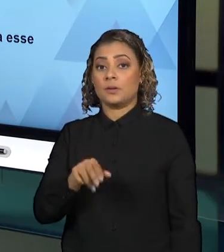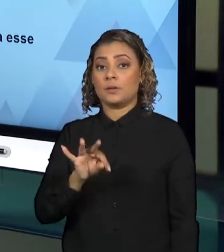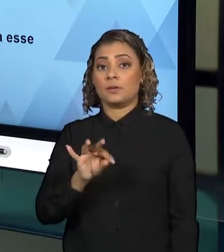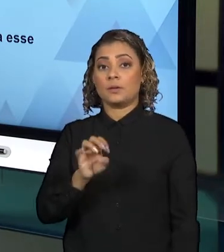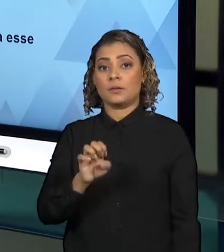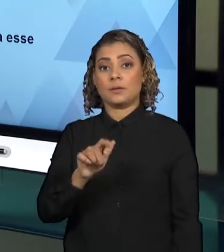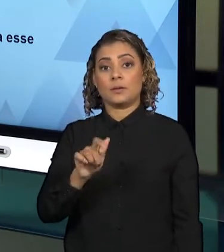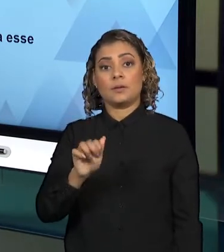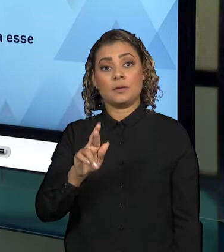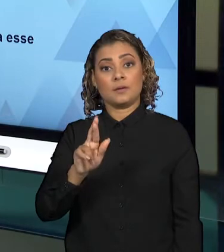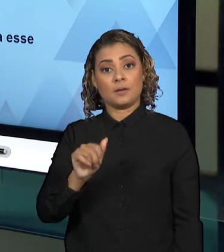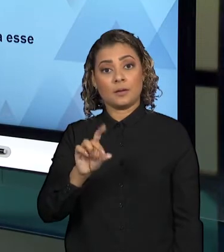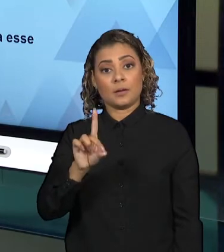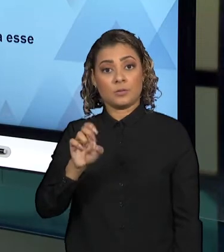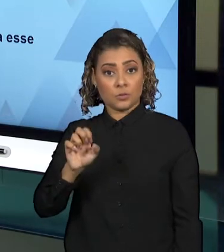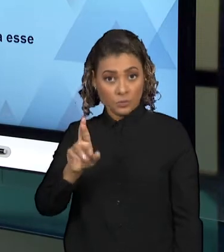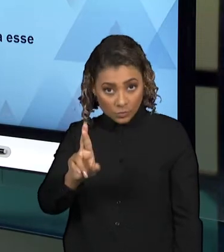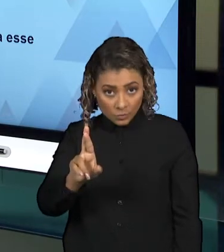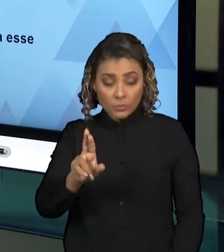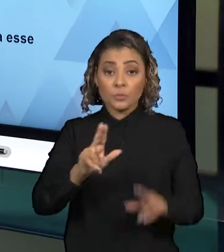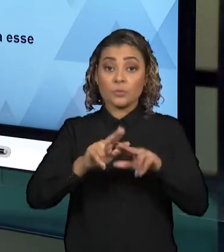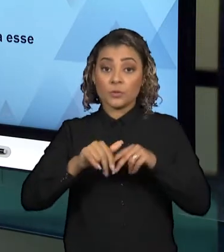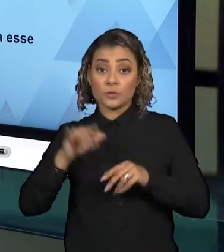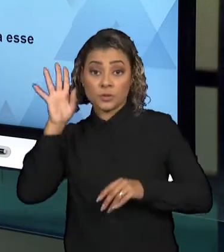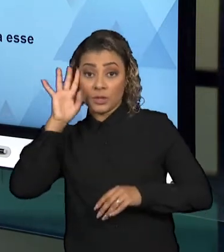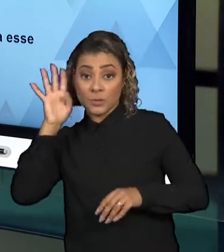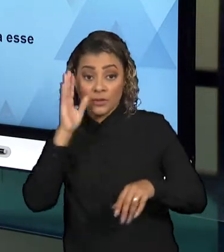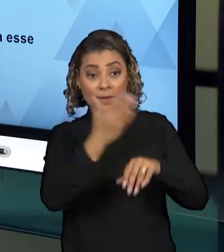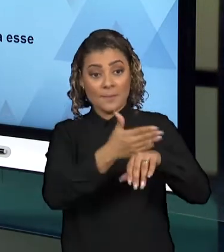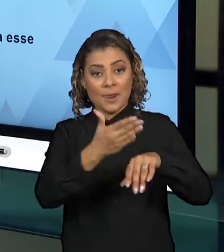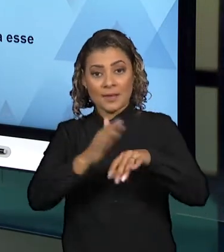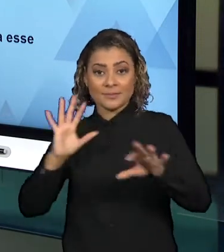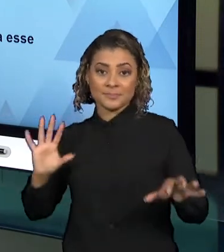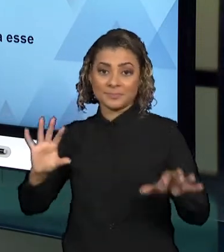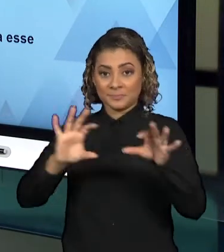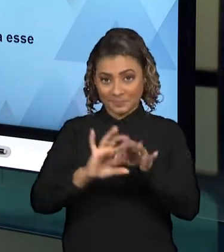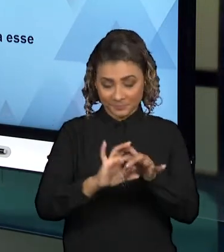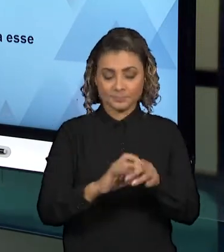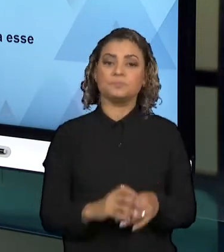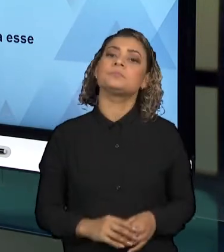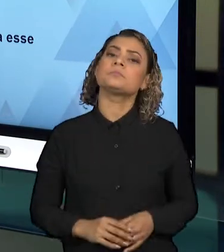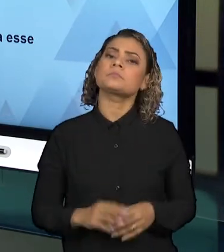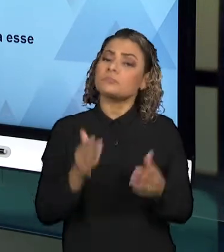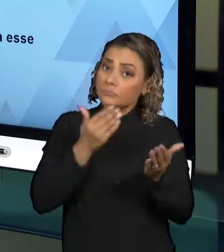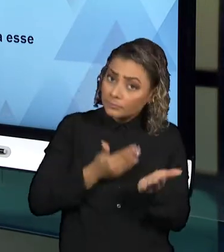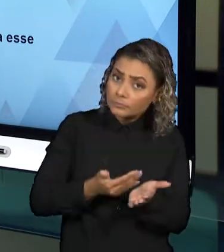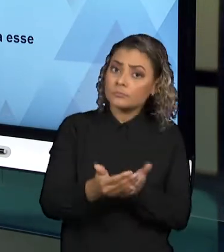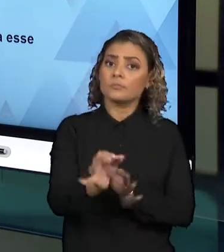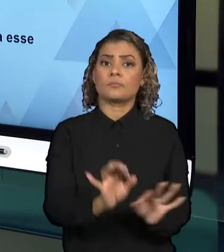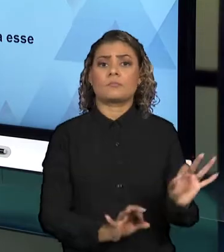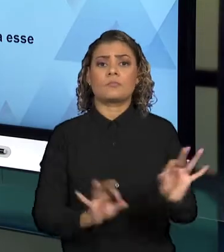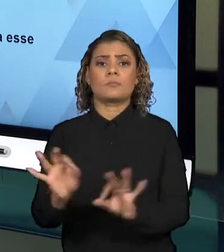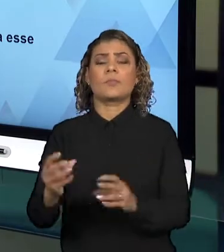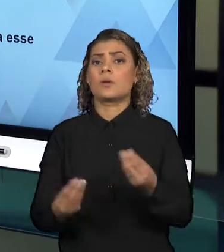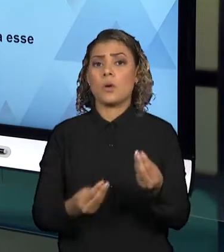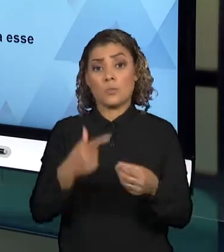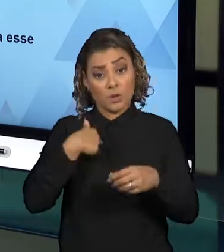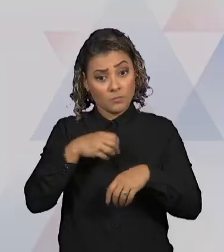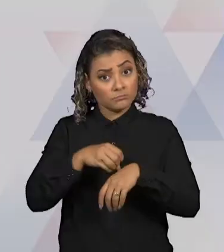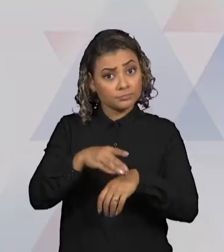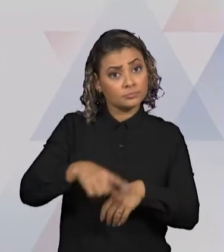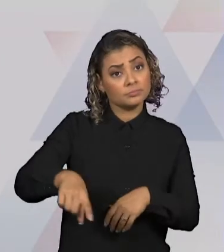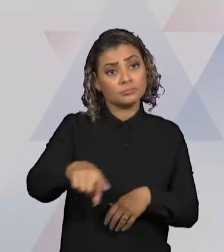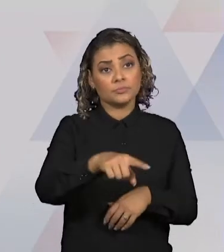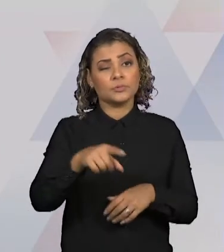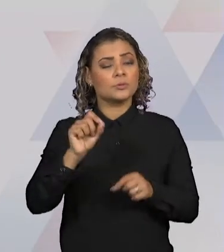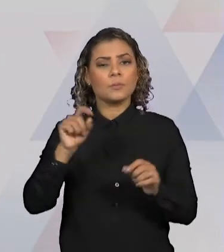integrador, ele vai relacionar teoria e prática. E como questionamento para iniciar esse planejamento, eu deixo para vocês